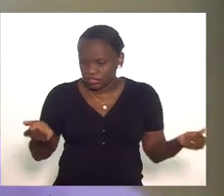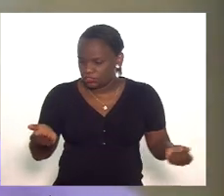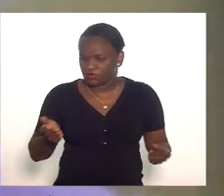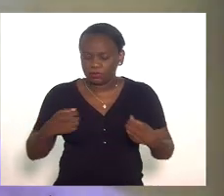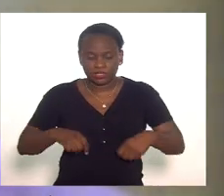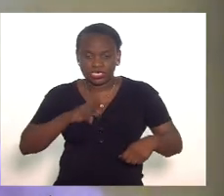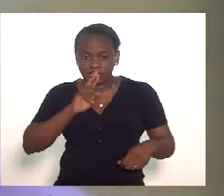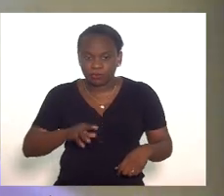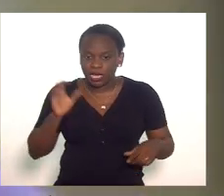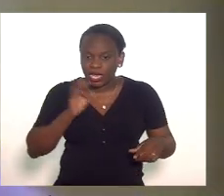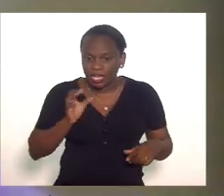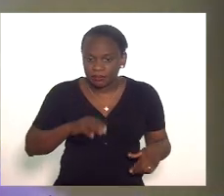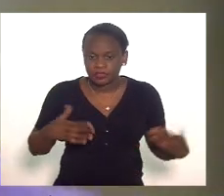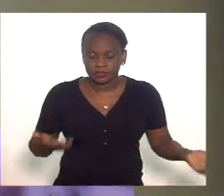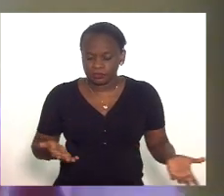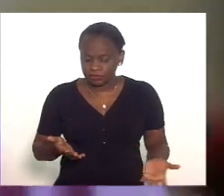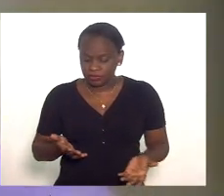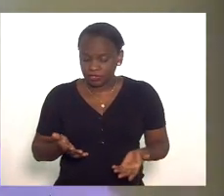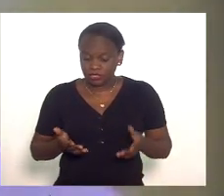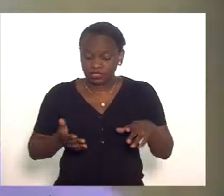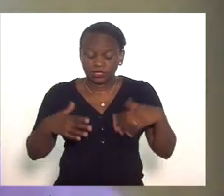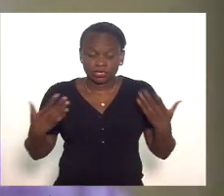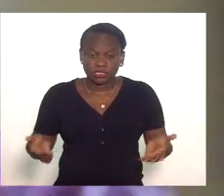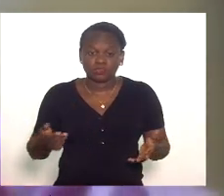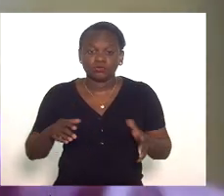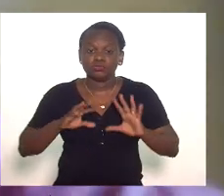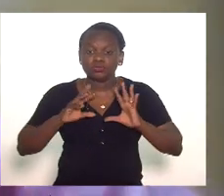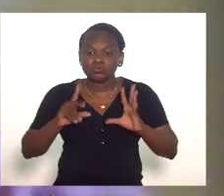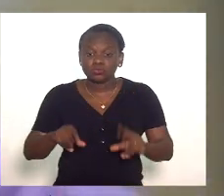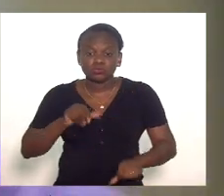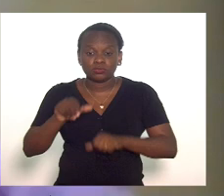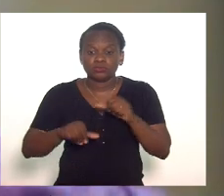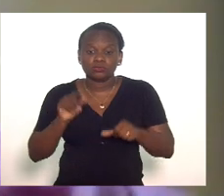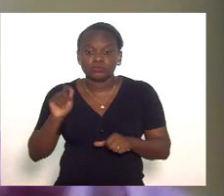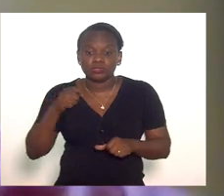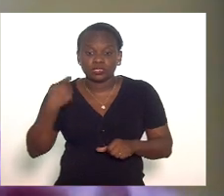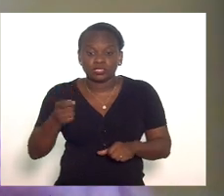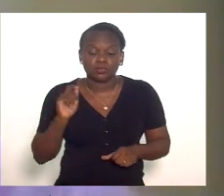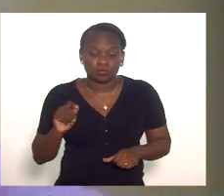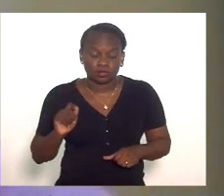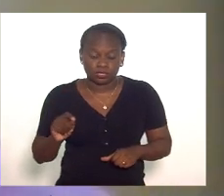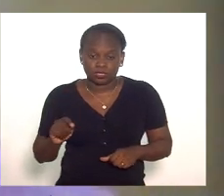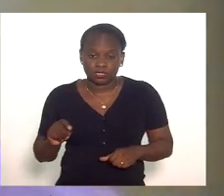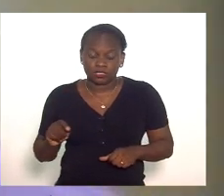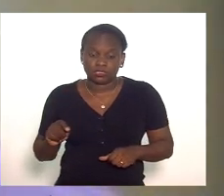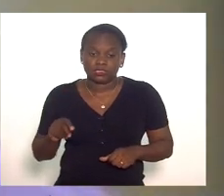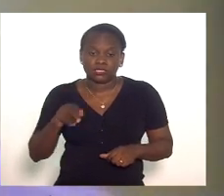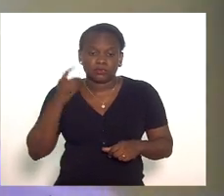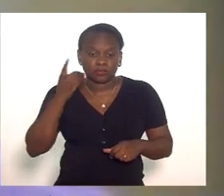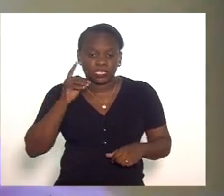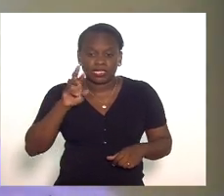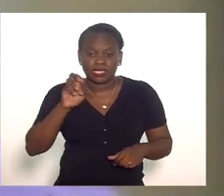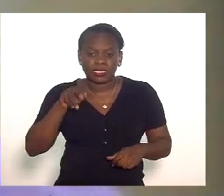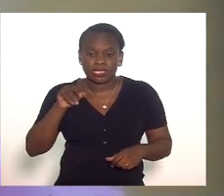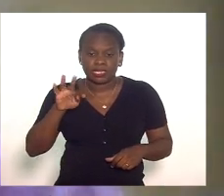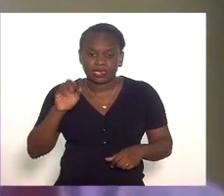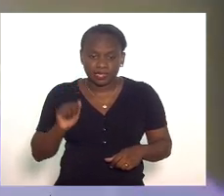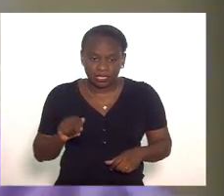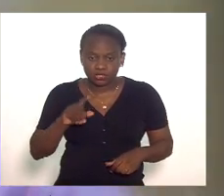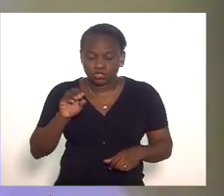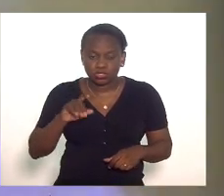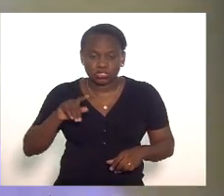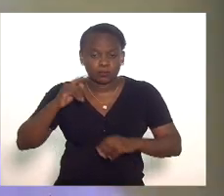pandemia que os governos têm que dar e viramos e viramos deputada Renata Souza viramos